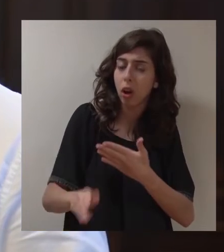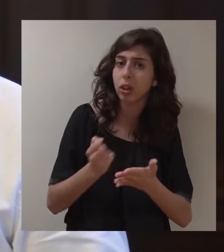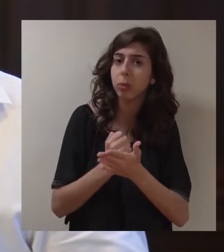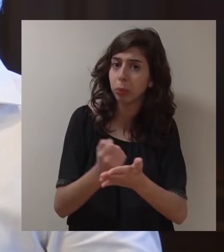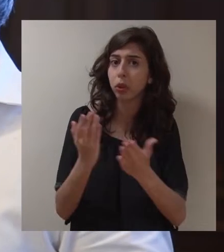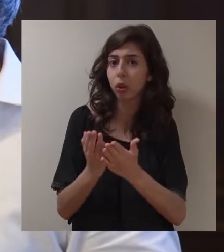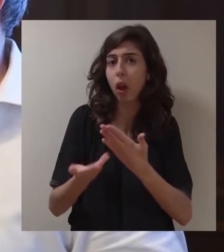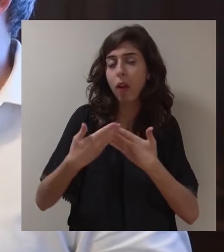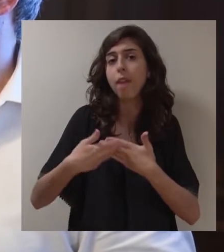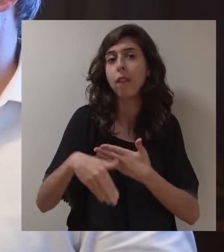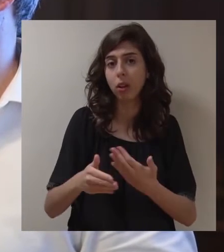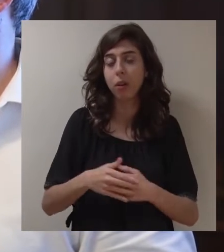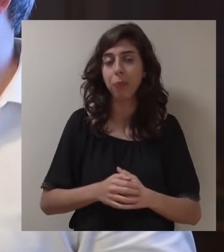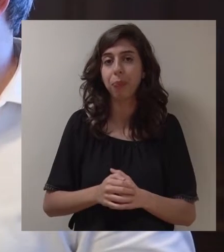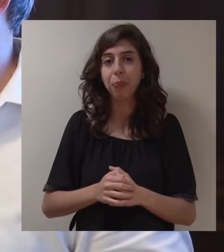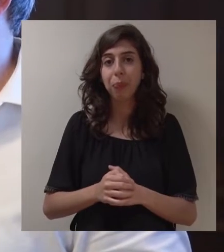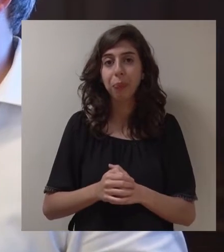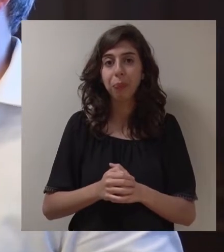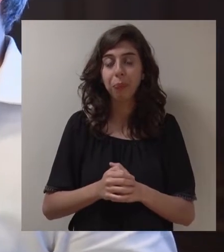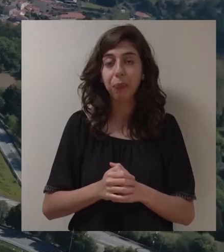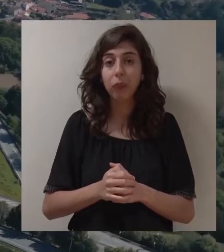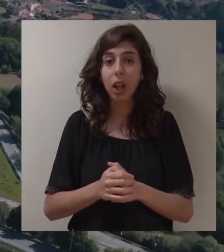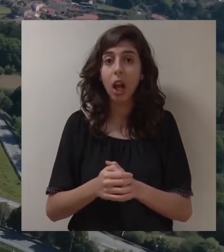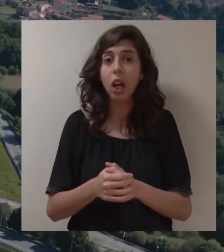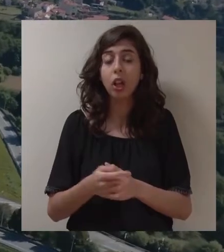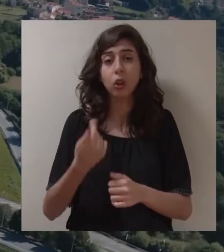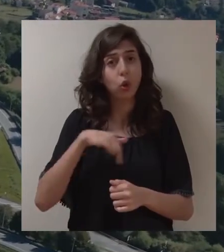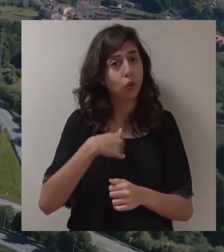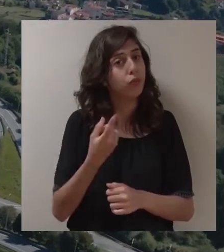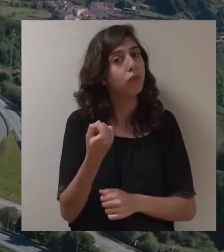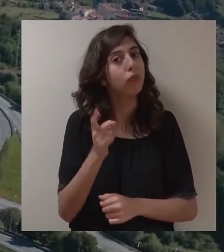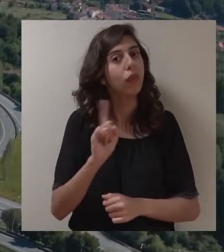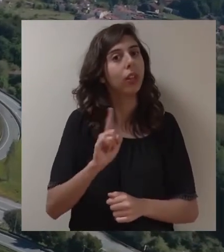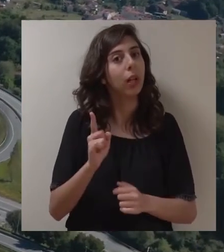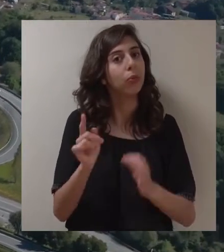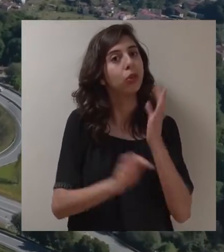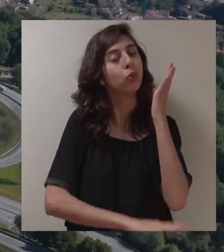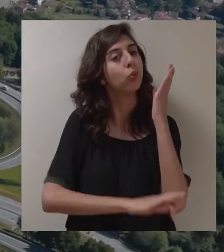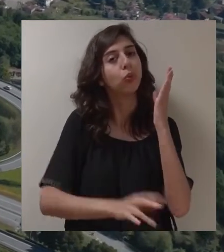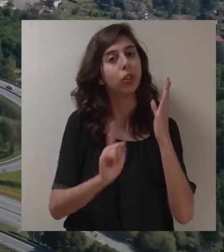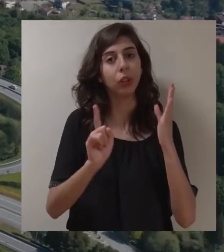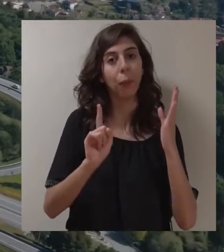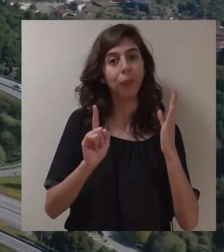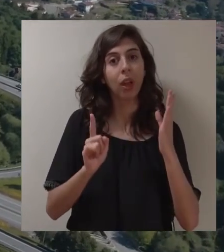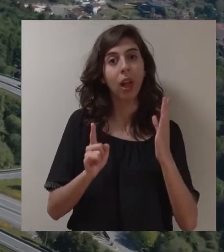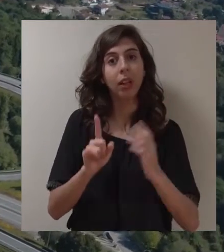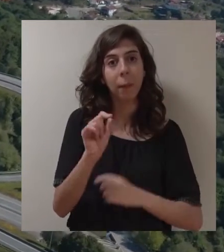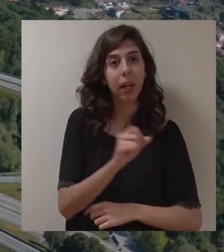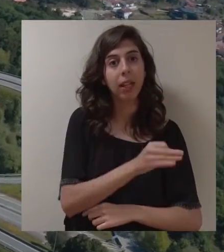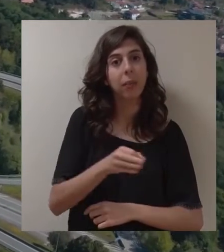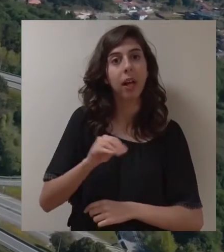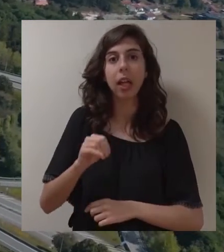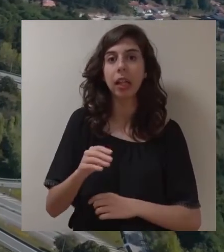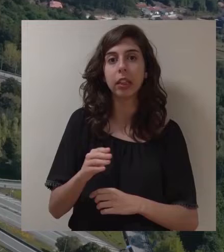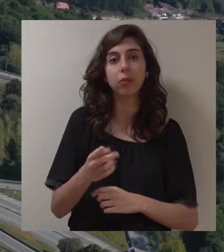e de acompanhamento extracurricular. Não faltámos as nossas juntas de freguesia, não